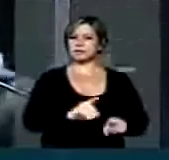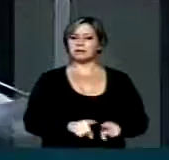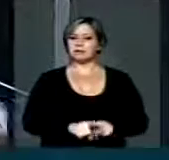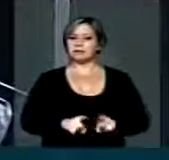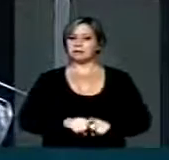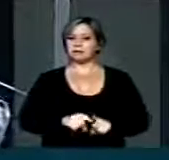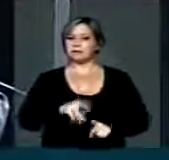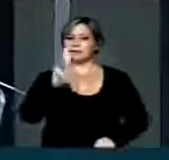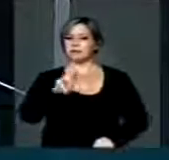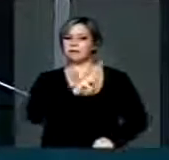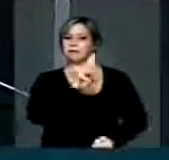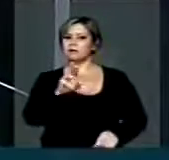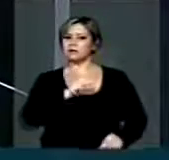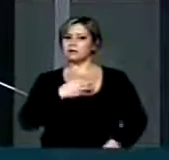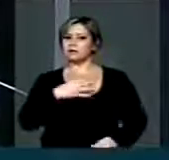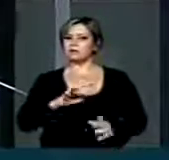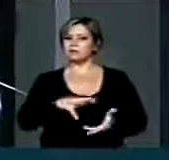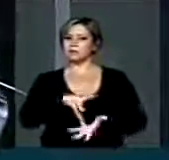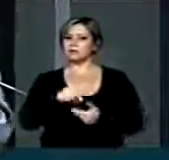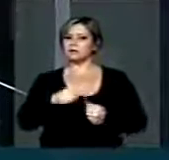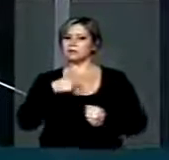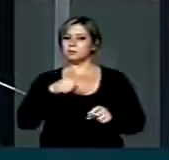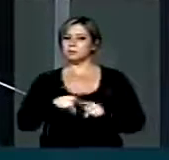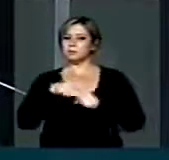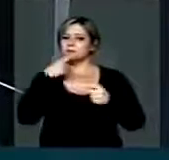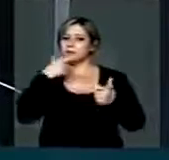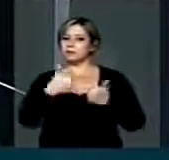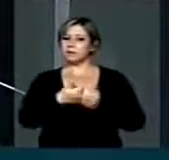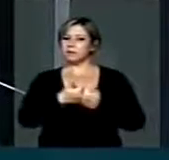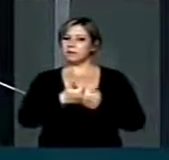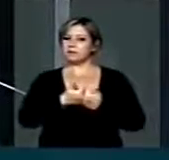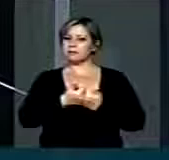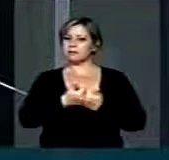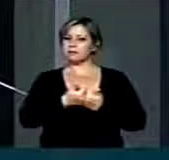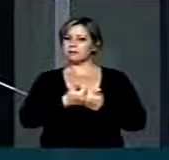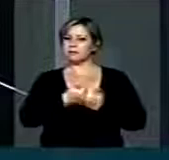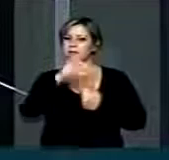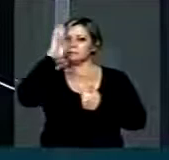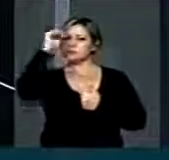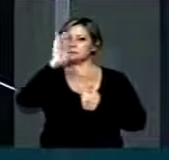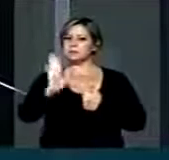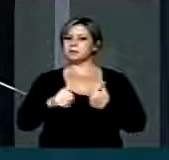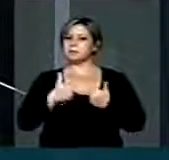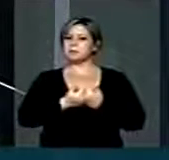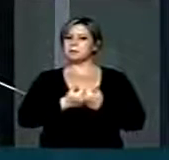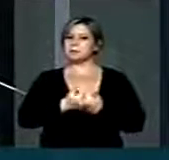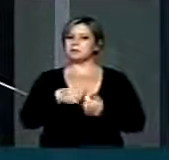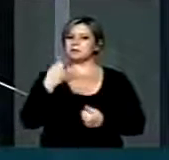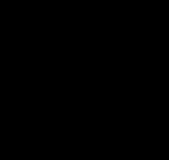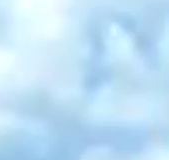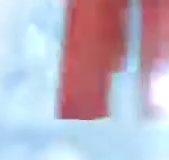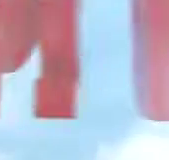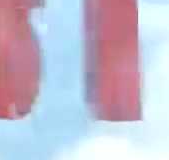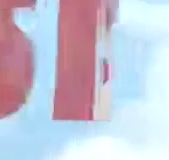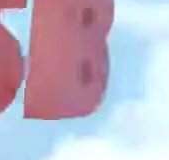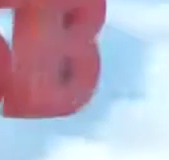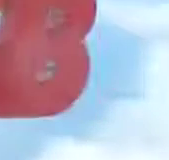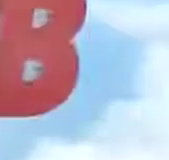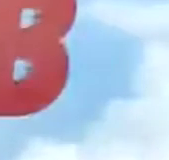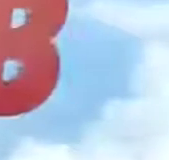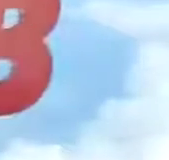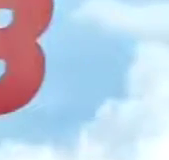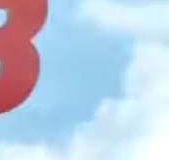principalmente o Brasil, que está pertinho da Argentina. Obrigado, presidente. Conceda a palavra o deputado Marcos. E